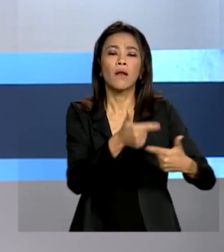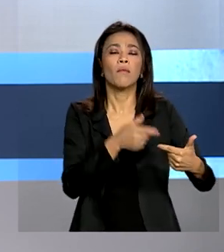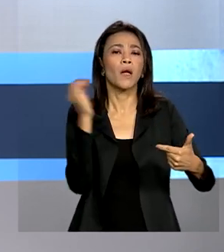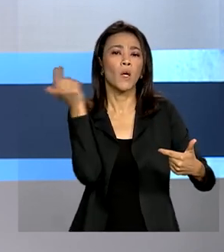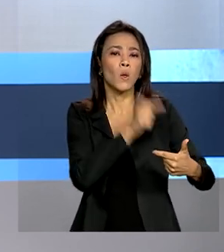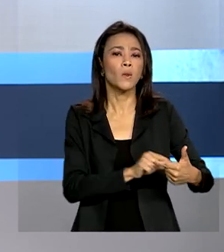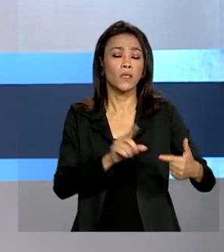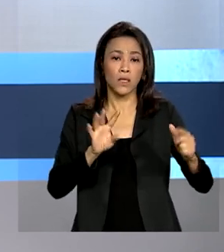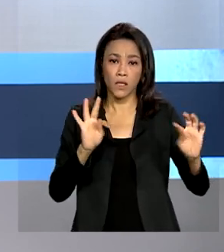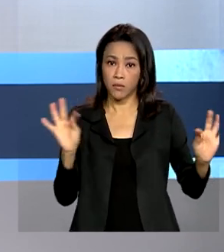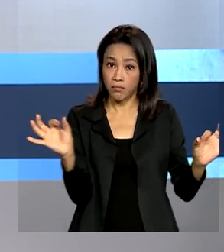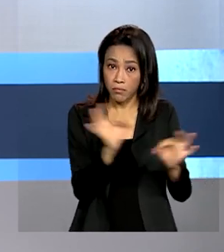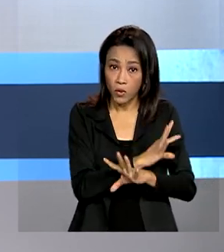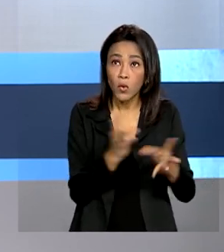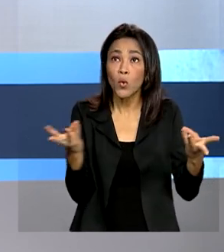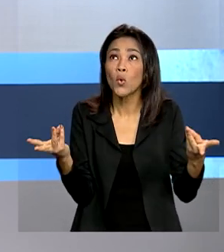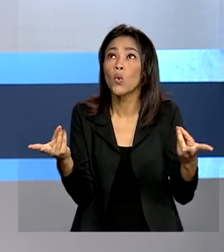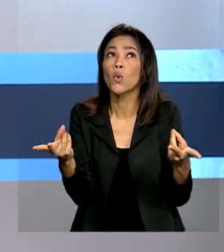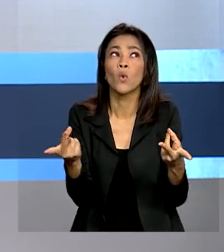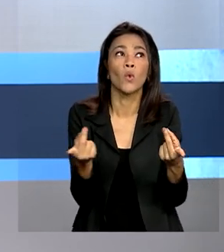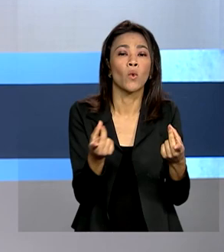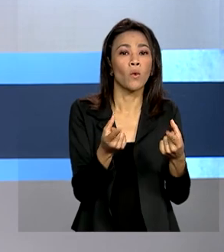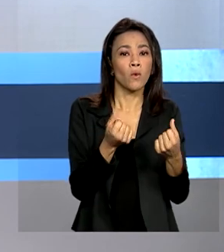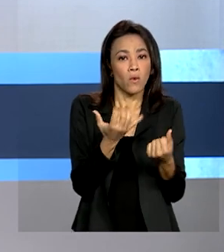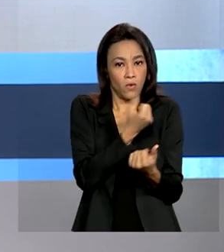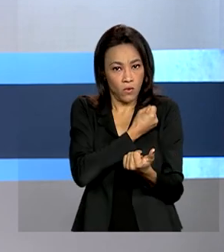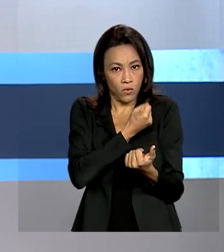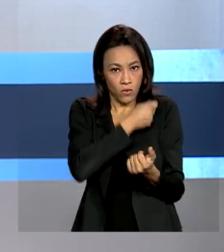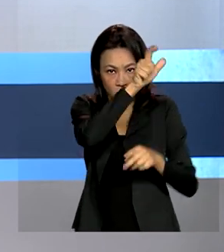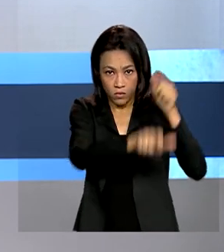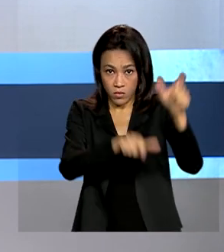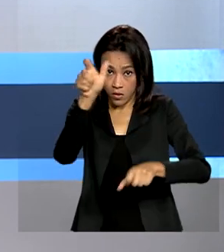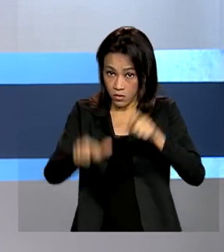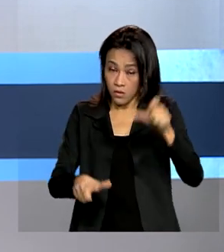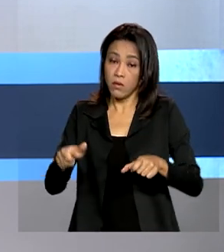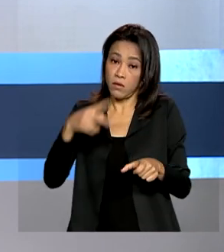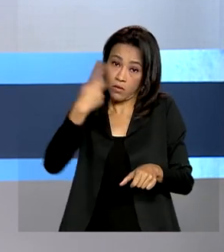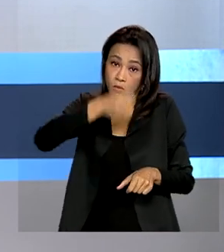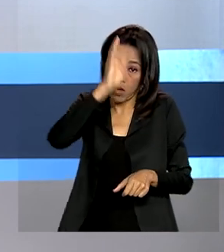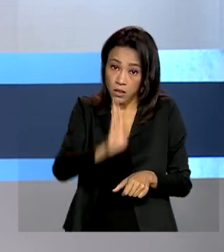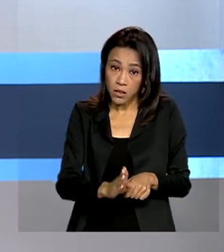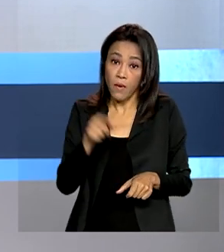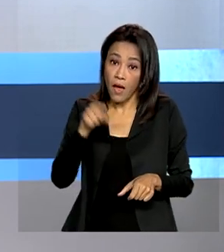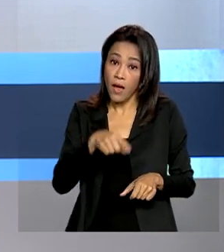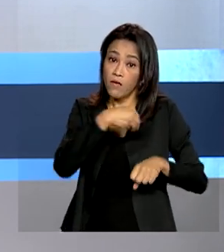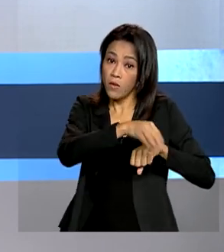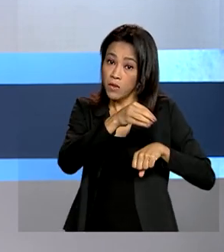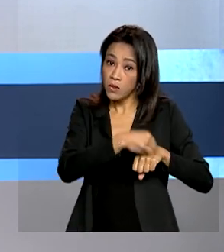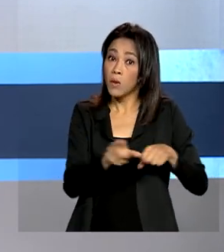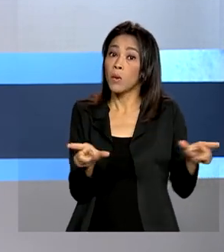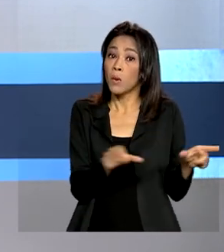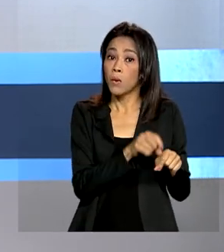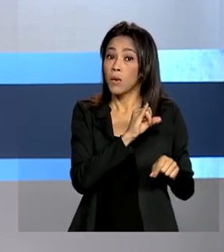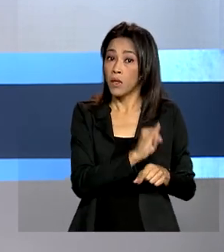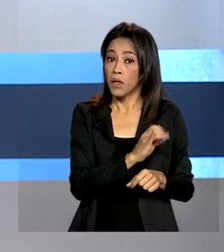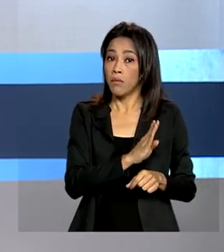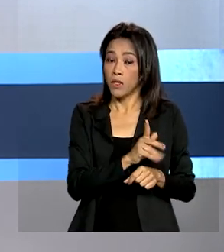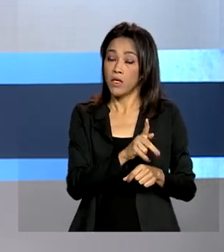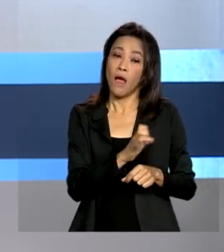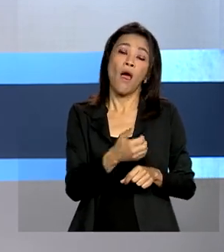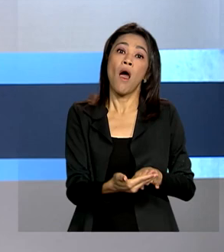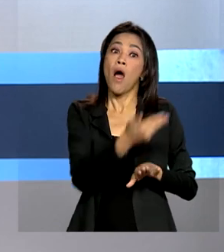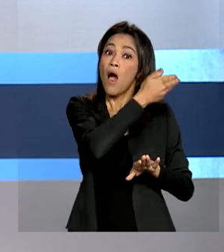levantamento de contagem da população brasileira. A orientação é do IBGE. A coleta de dados deveria ser encerrada em